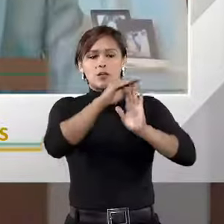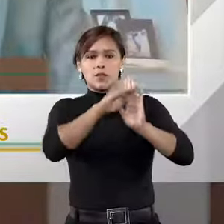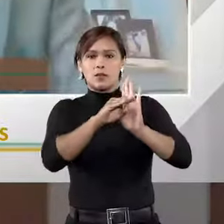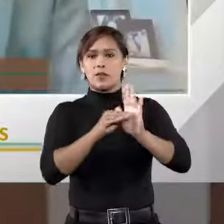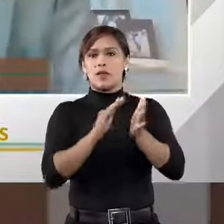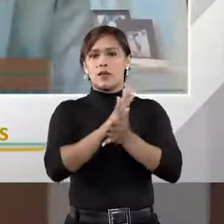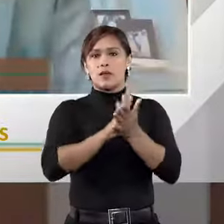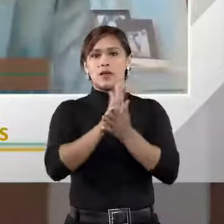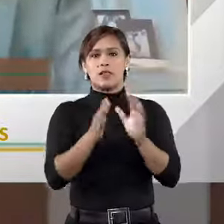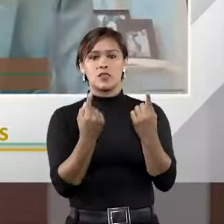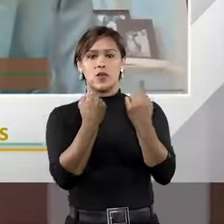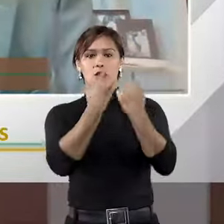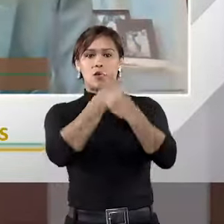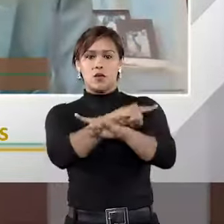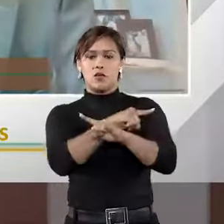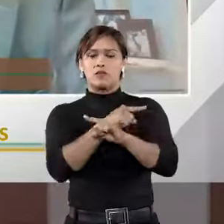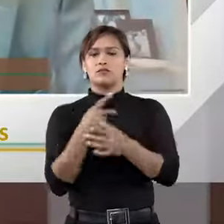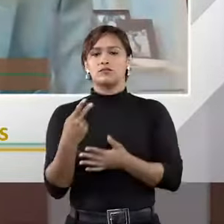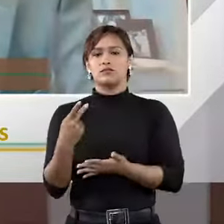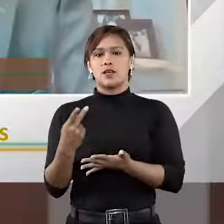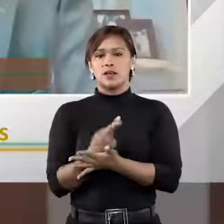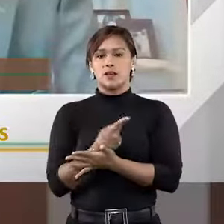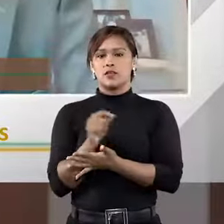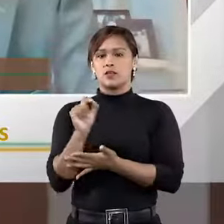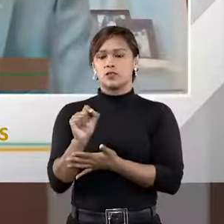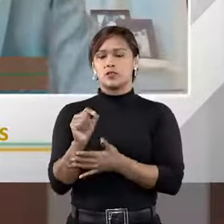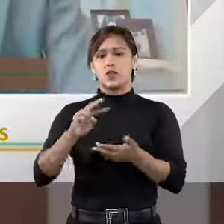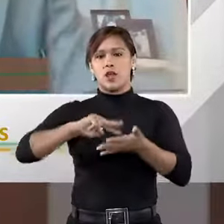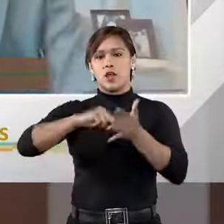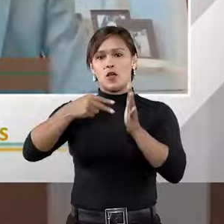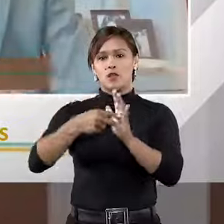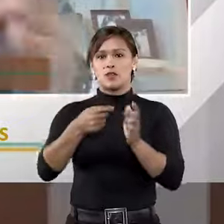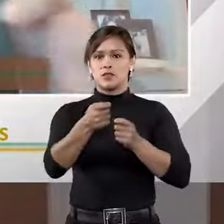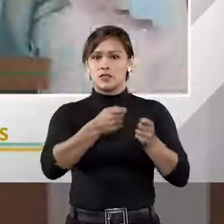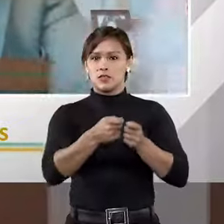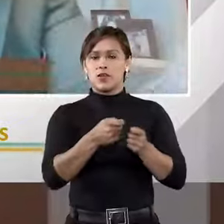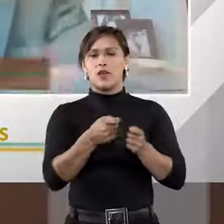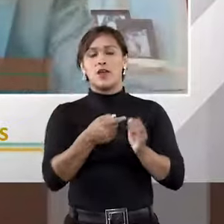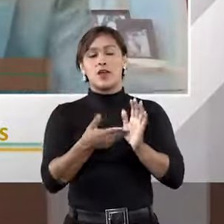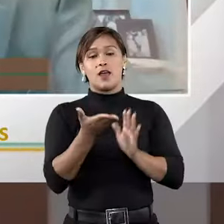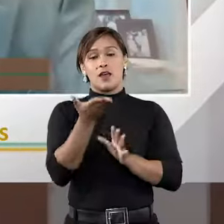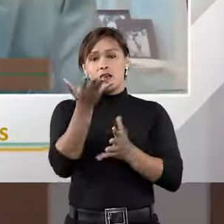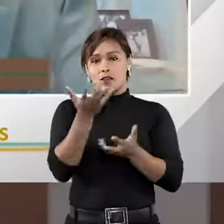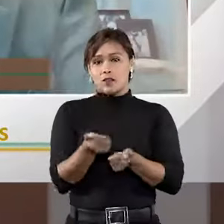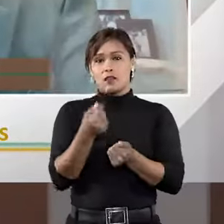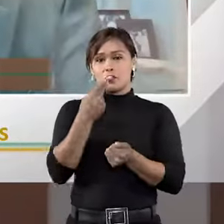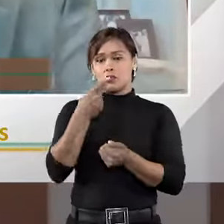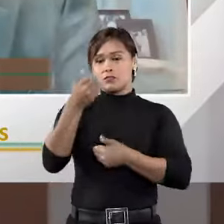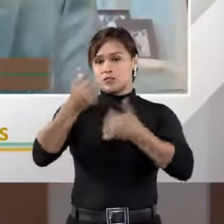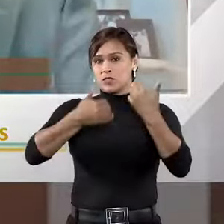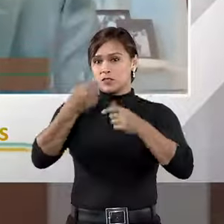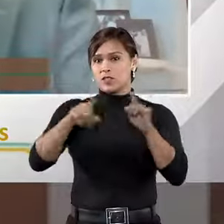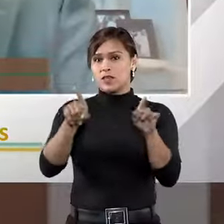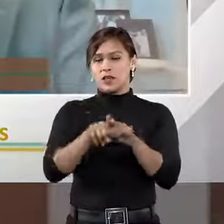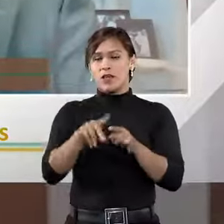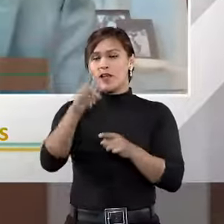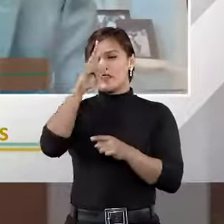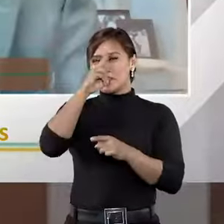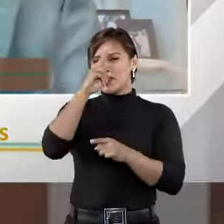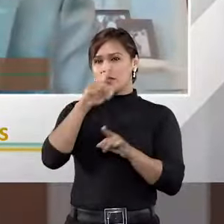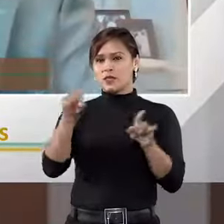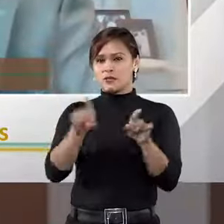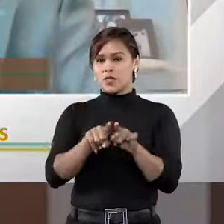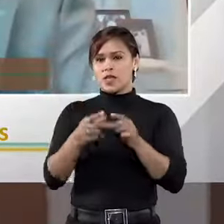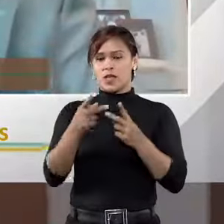opõe quanto à existência da convenção arbitral. Aí vamos reputar, como você bem disse, vamos reputar que